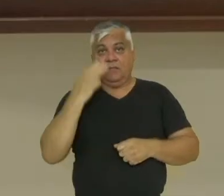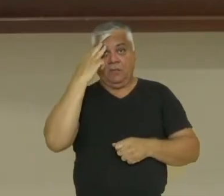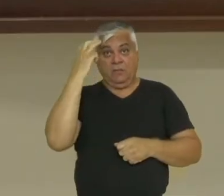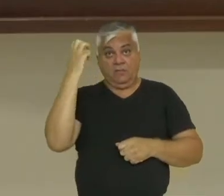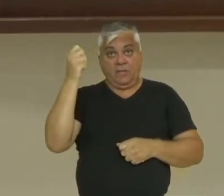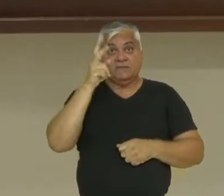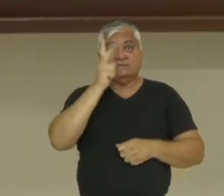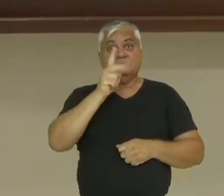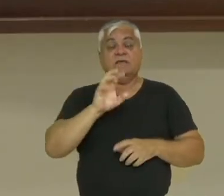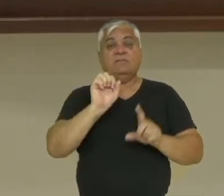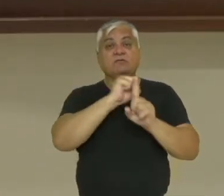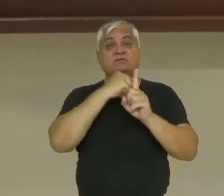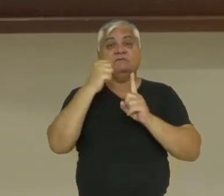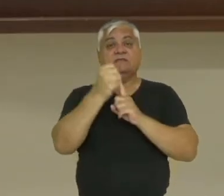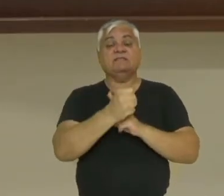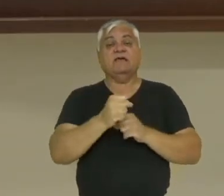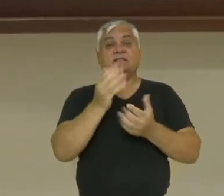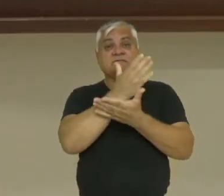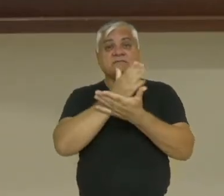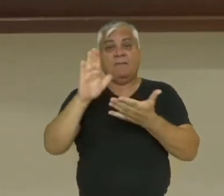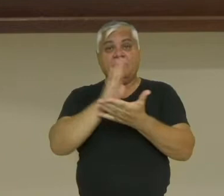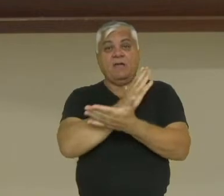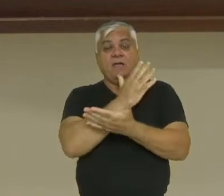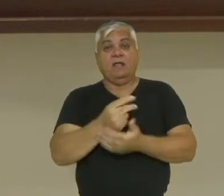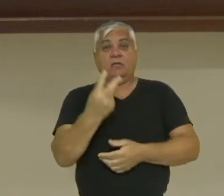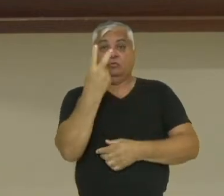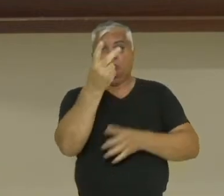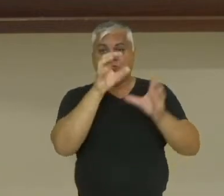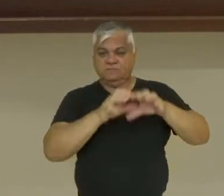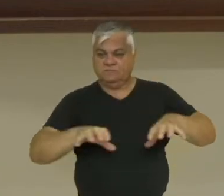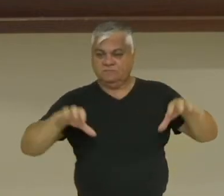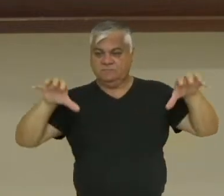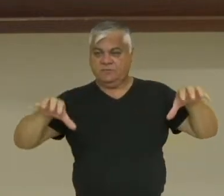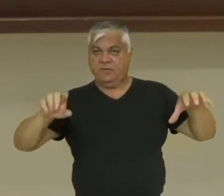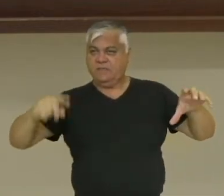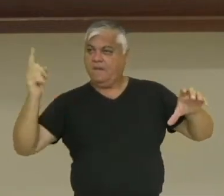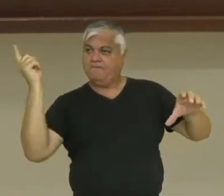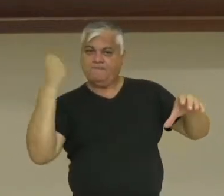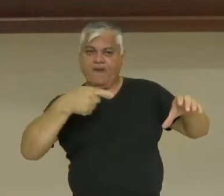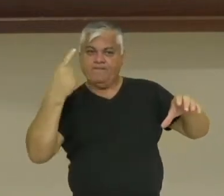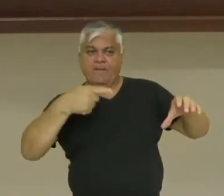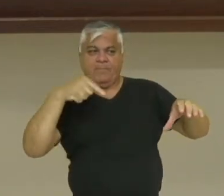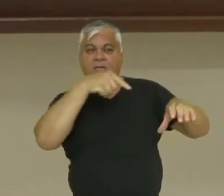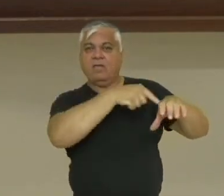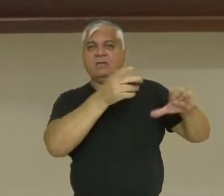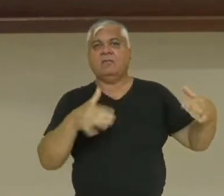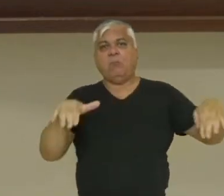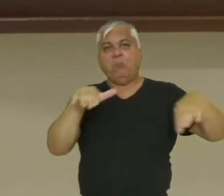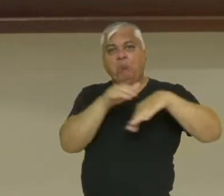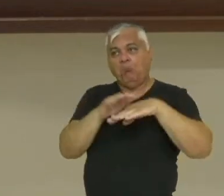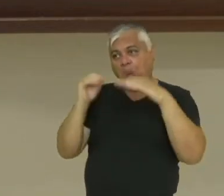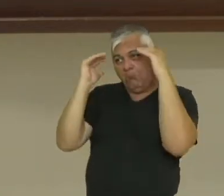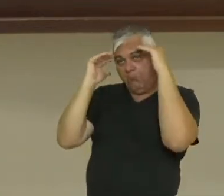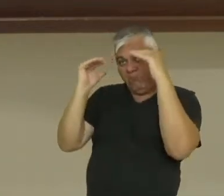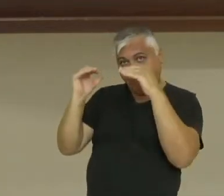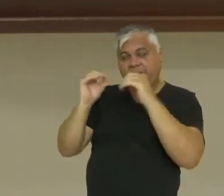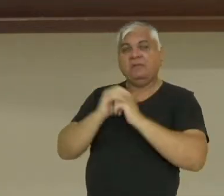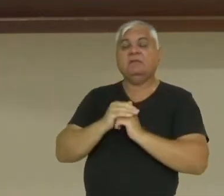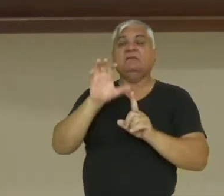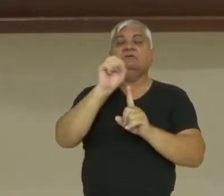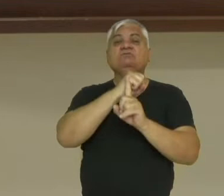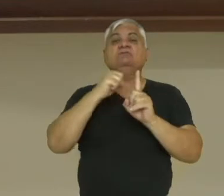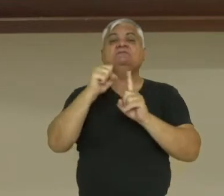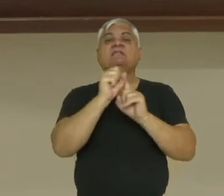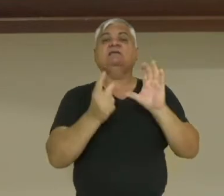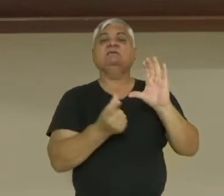é sempre dividida em dois grupos, um que domina e um que é dominado, e, no caso da sociedade capitalista, há